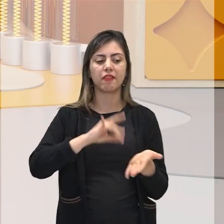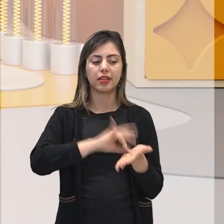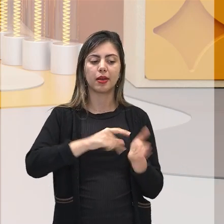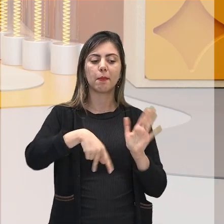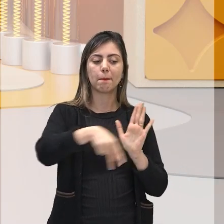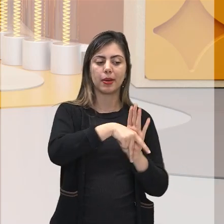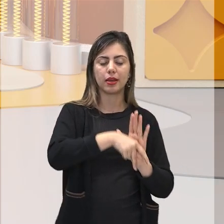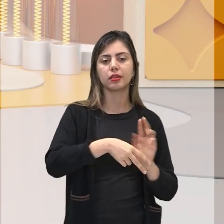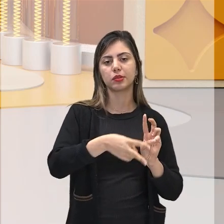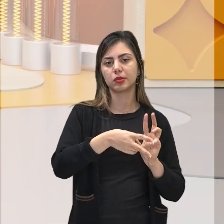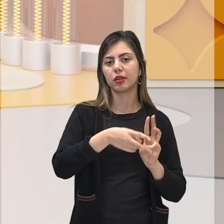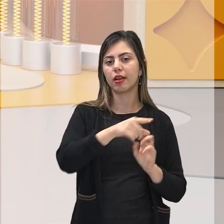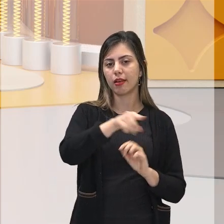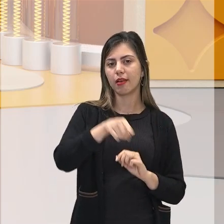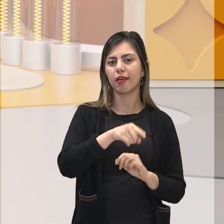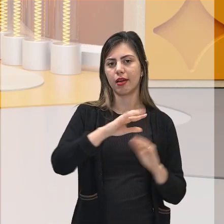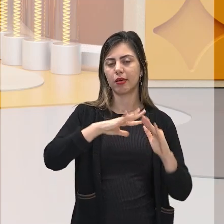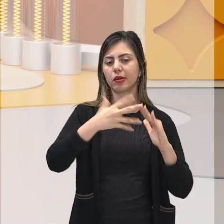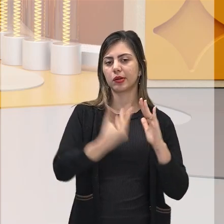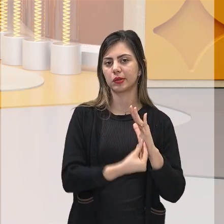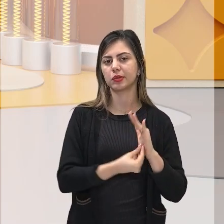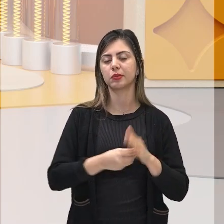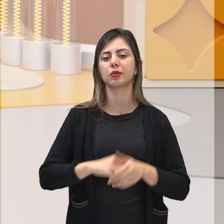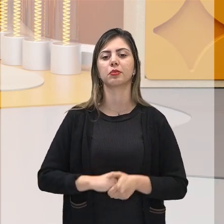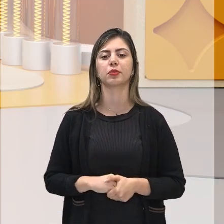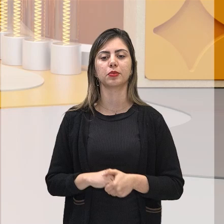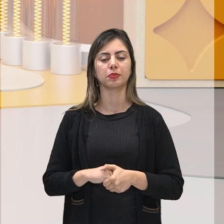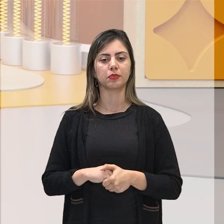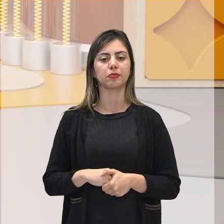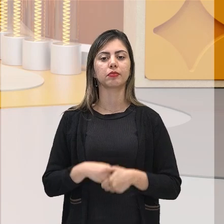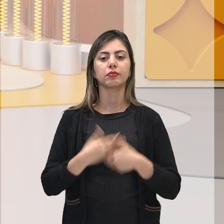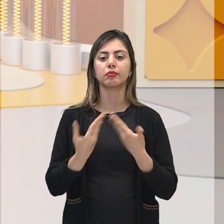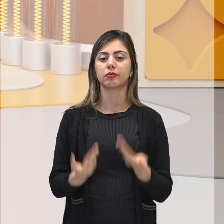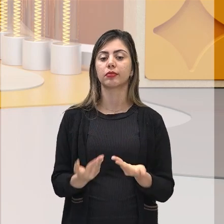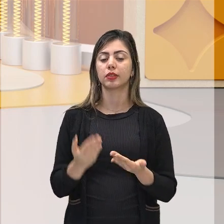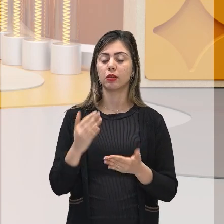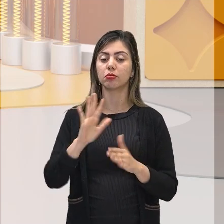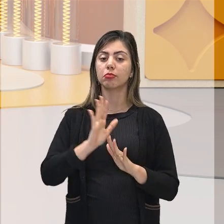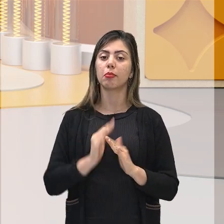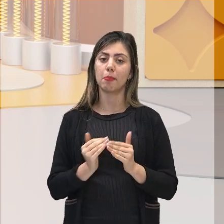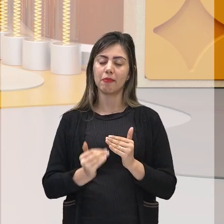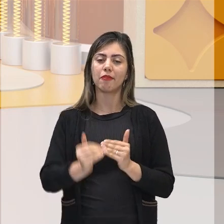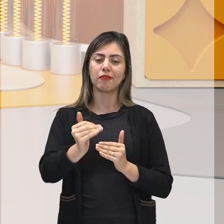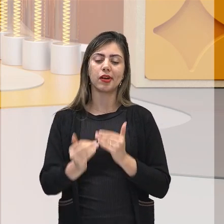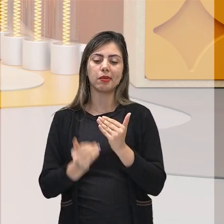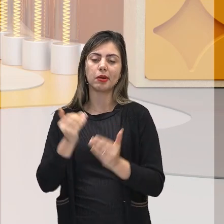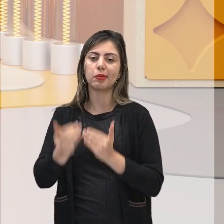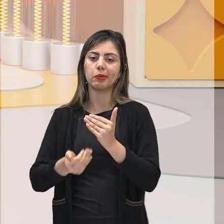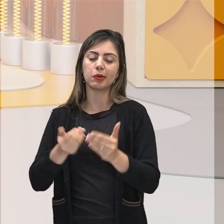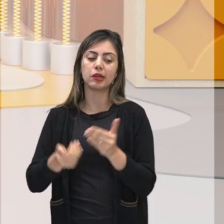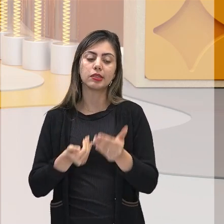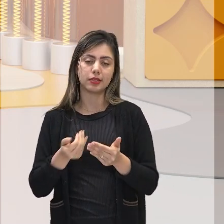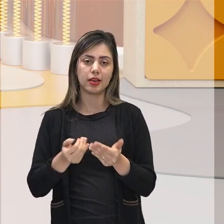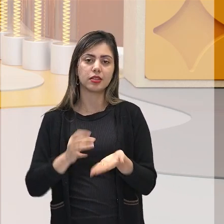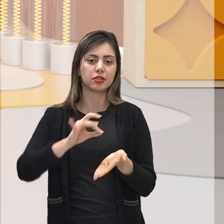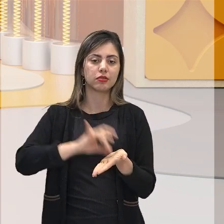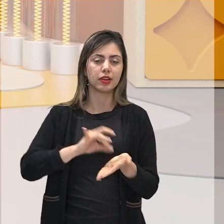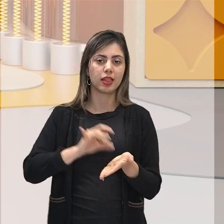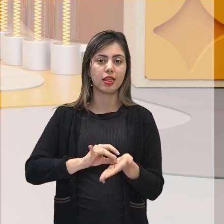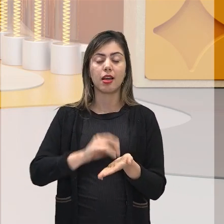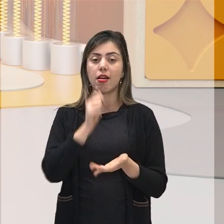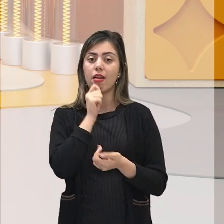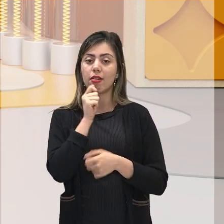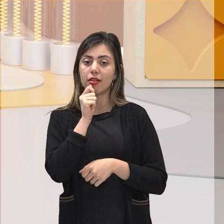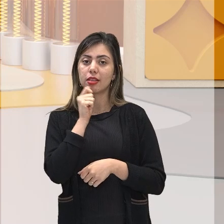como remanescentes de quilombos, tá? E as que estão em processo de regularização são as que ainda